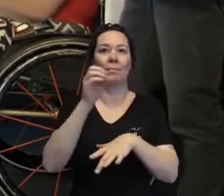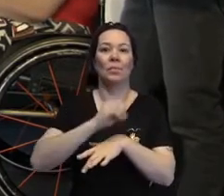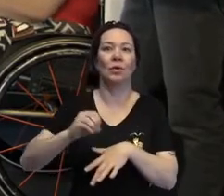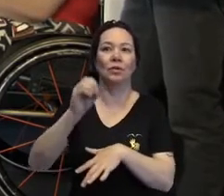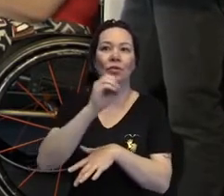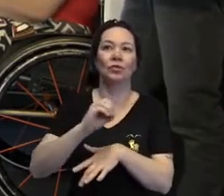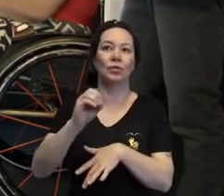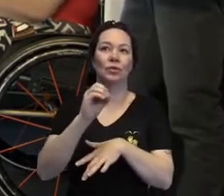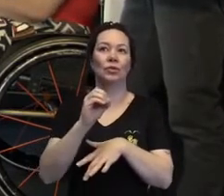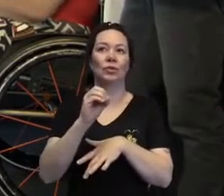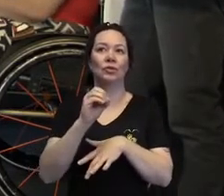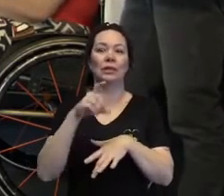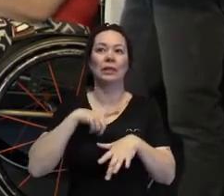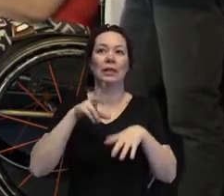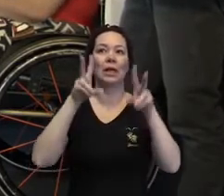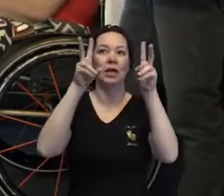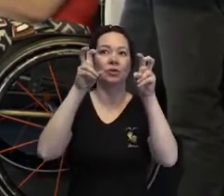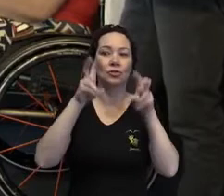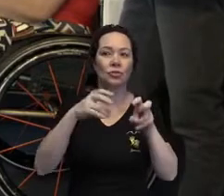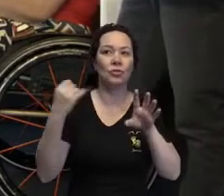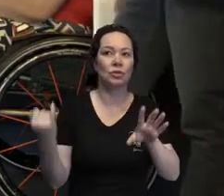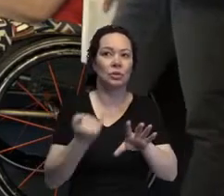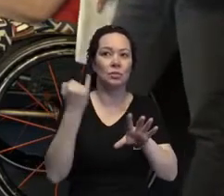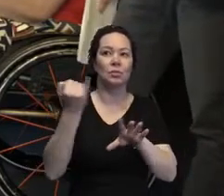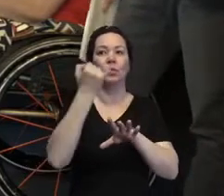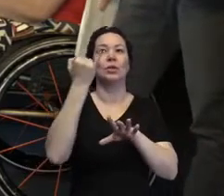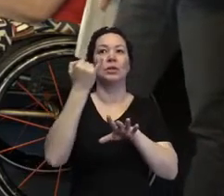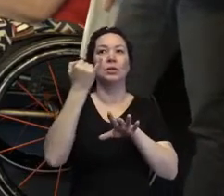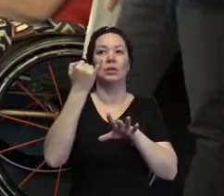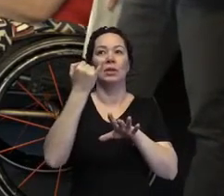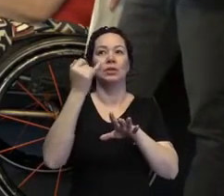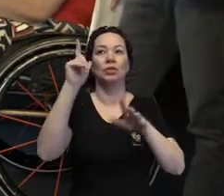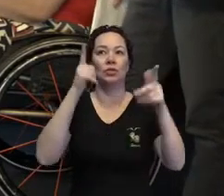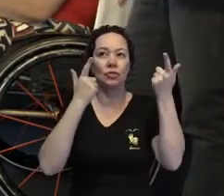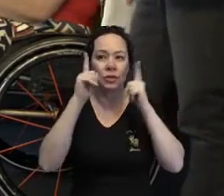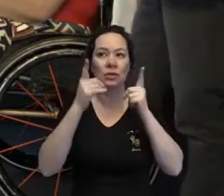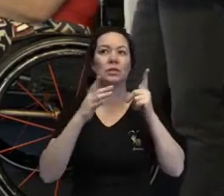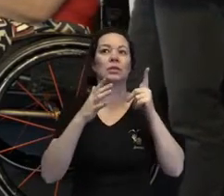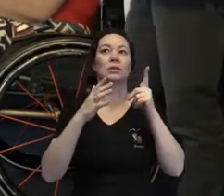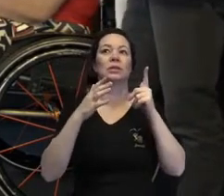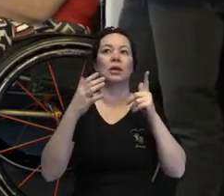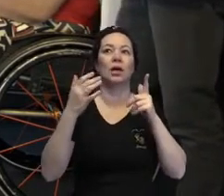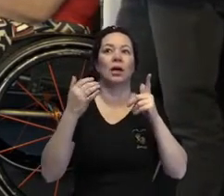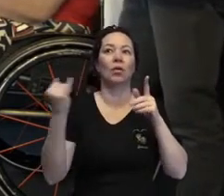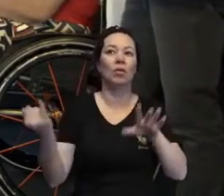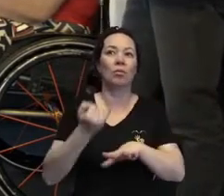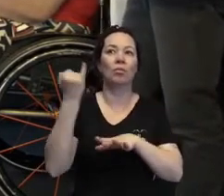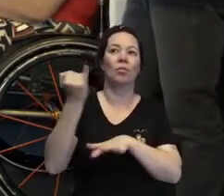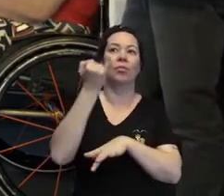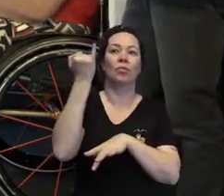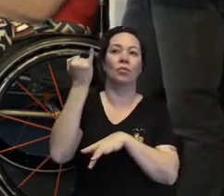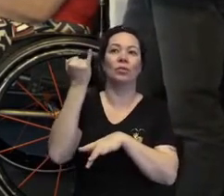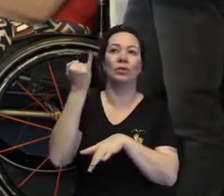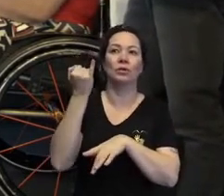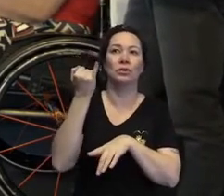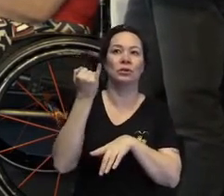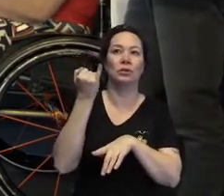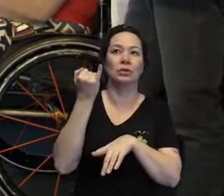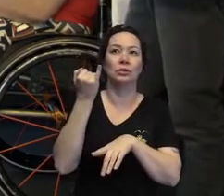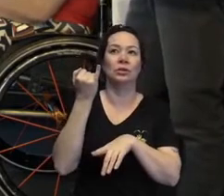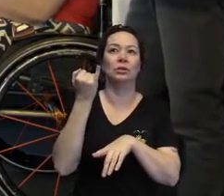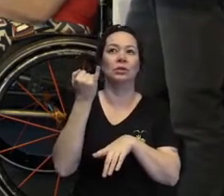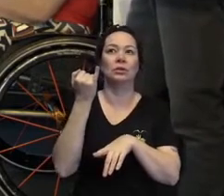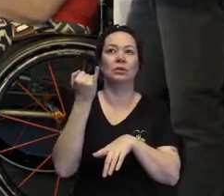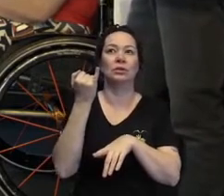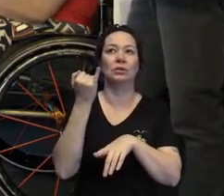assuntos específicos, de entretenimento, muito bom, muito interessante. Então, até nós assistimos ontem